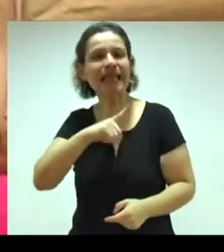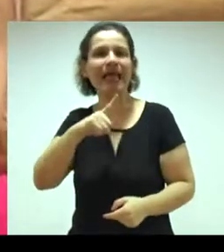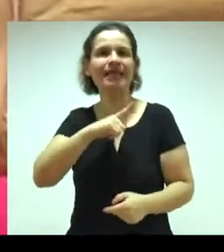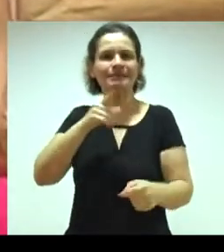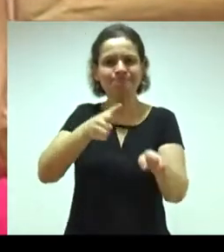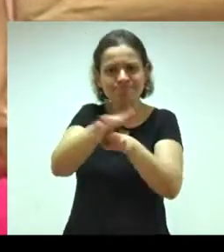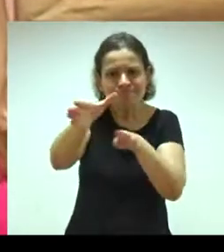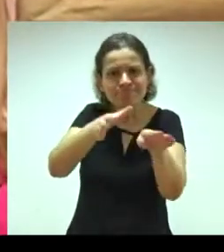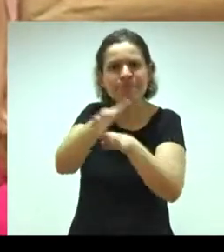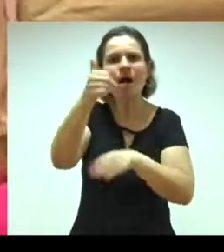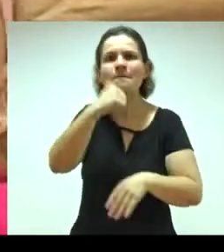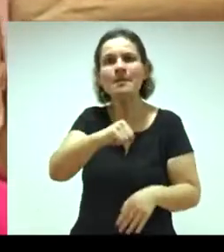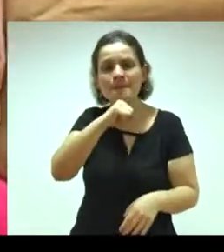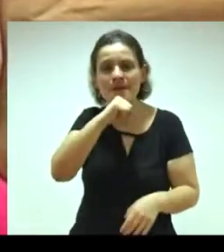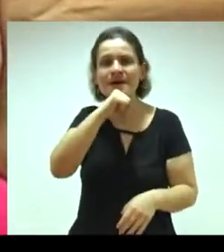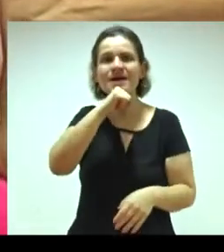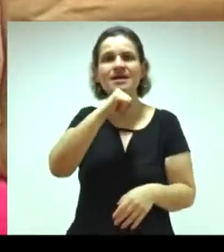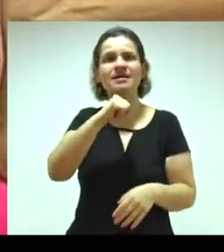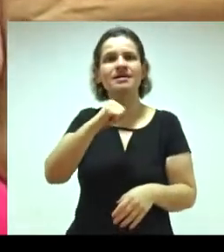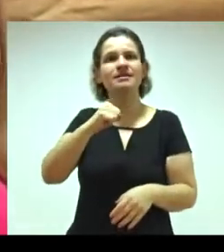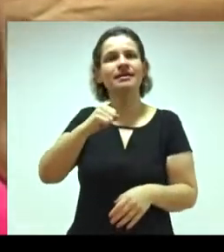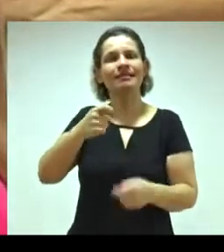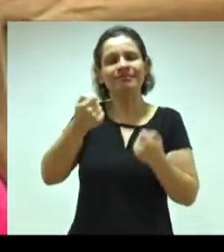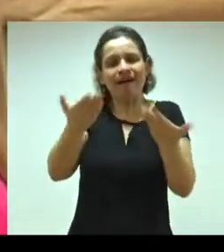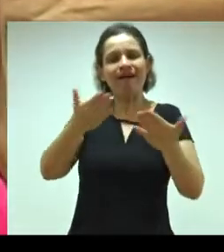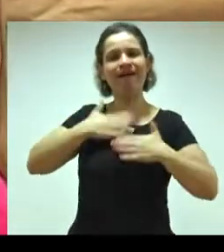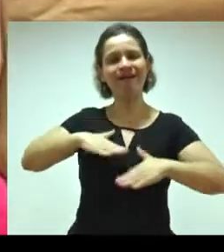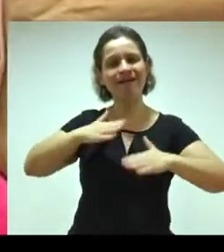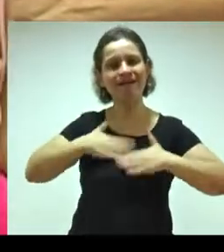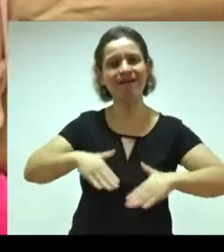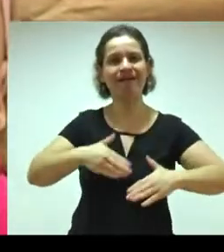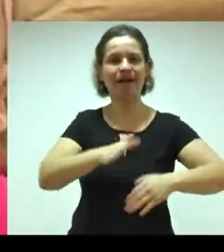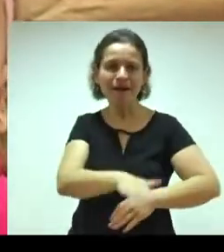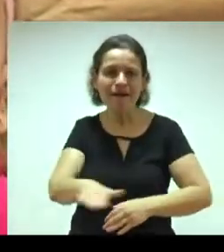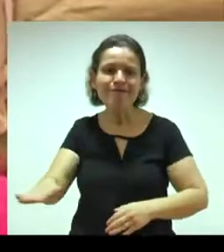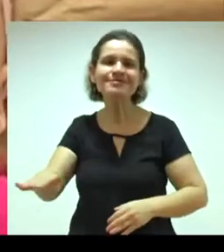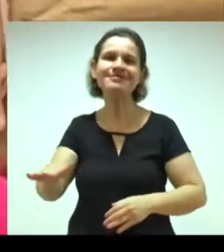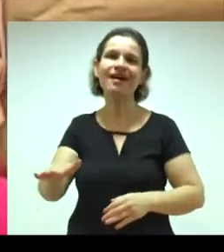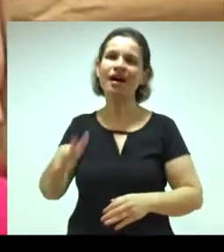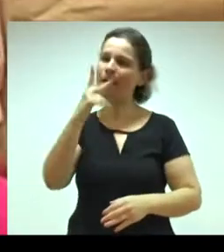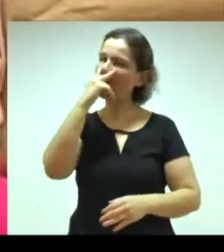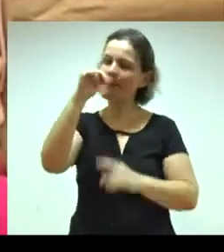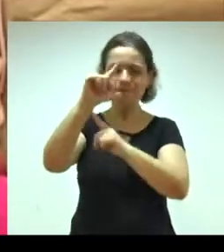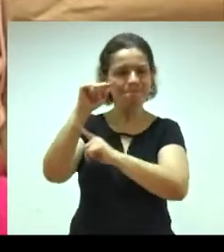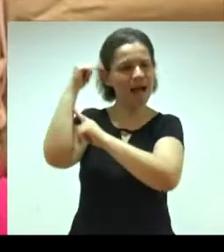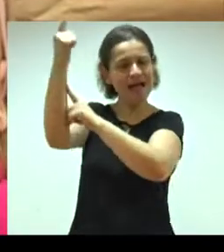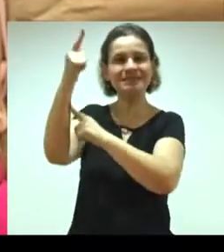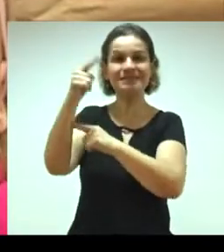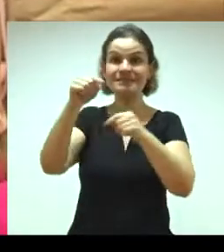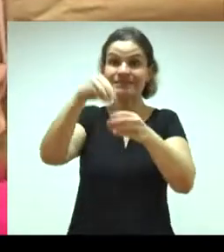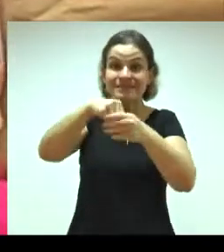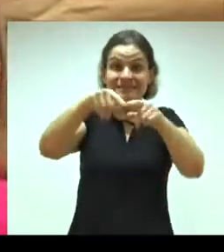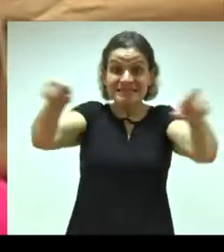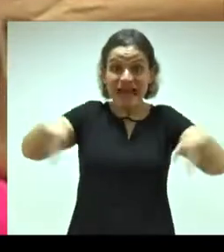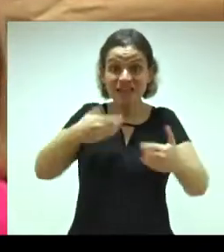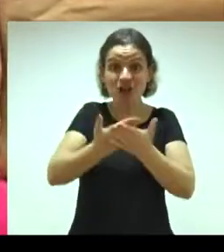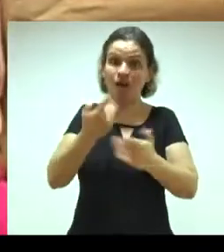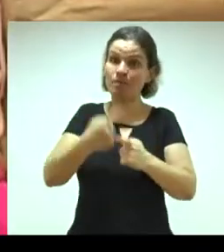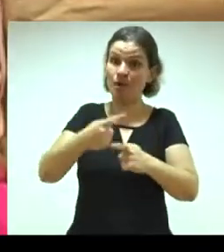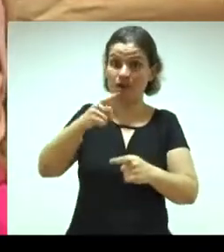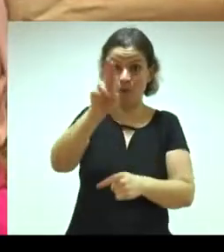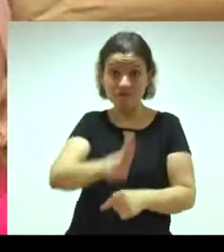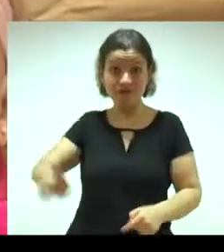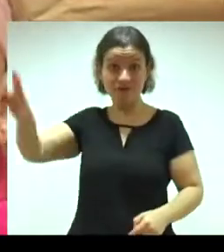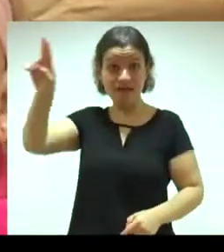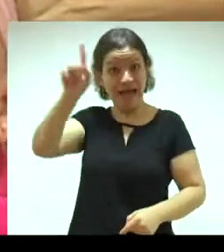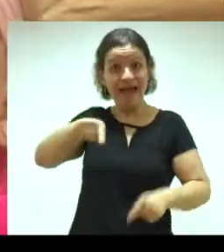estar orientando as mães, traz esse conforto à criança, então vai além, eu falo das salas de aula, né? Porque a universidade